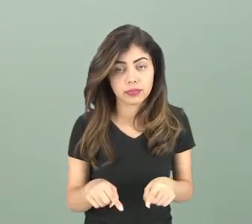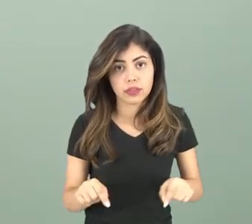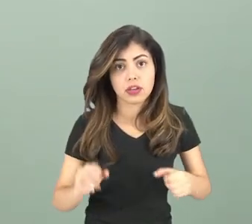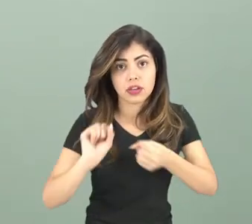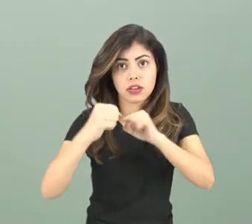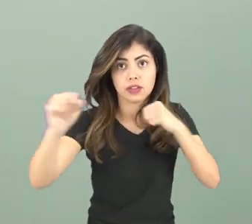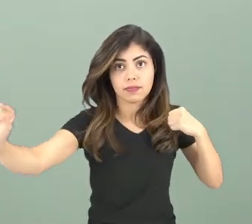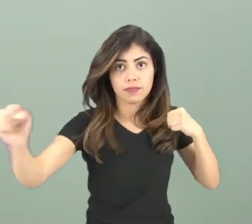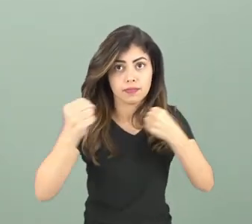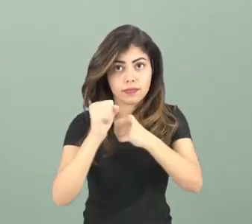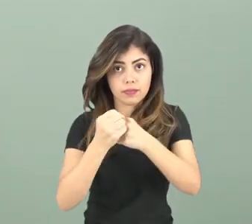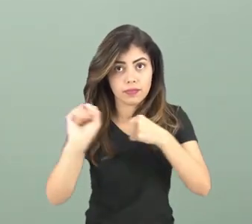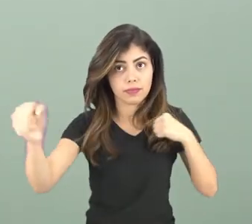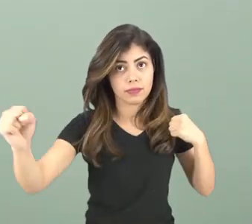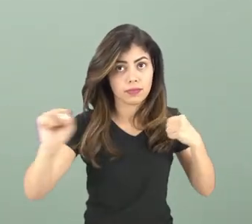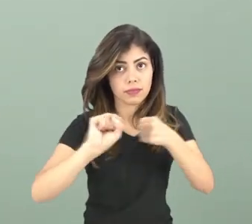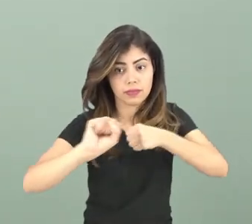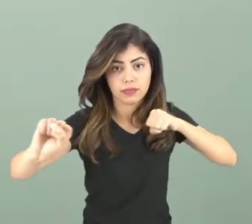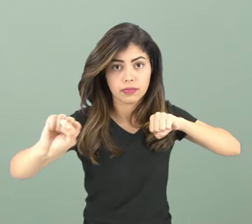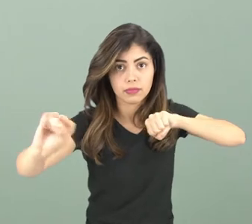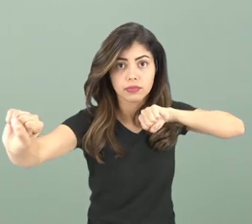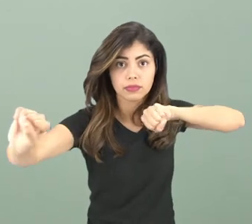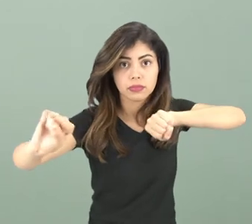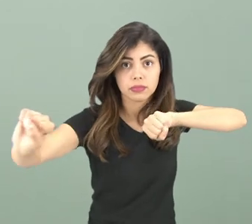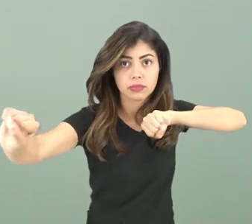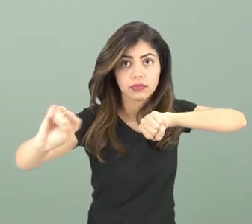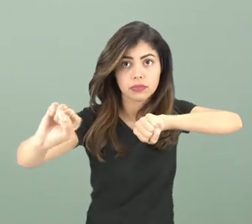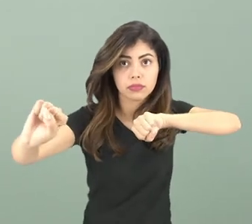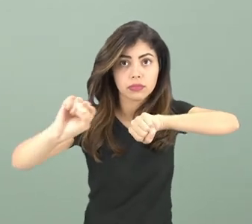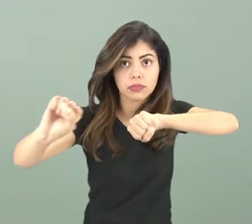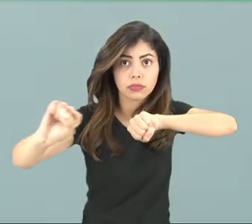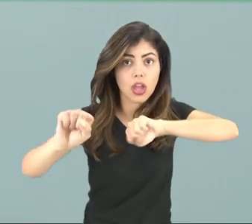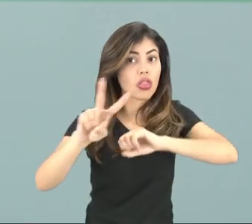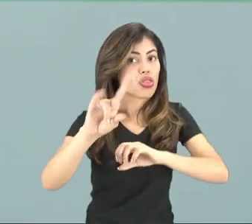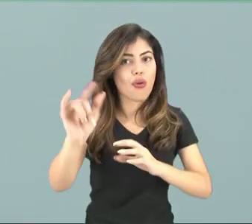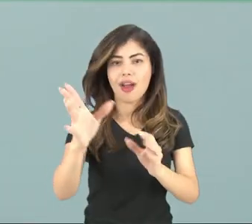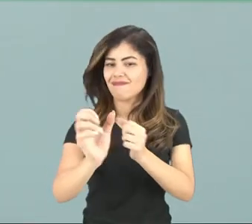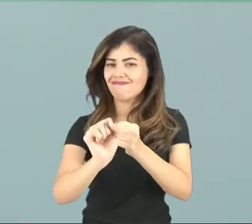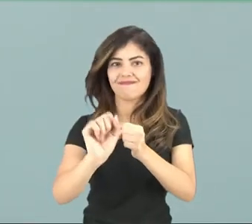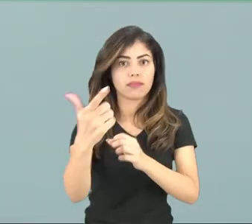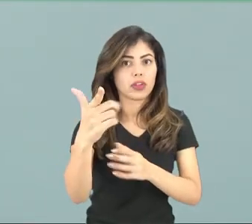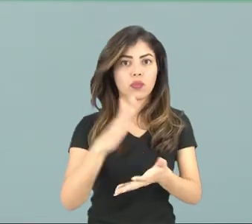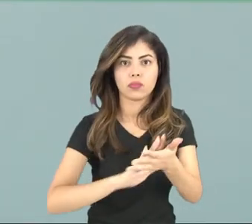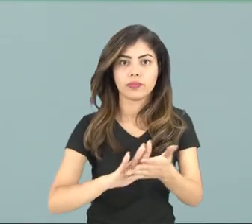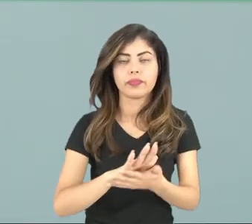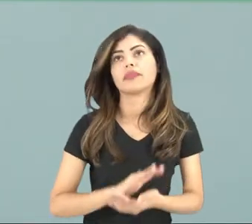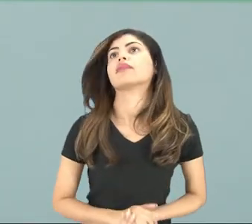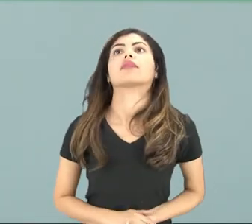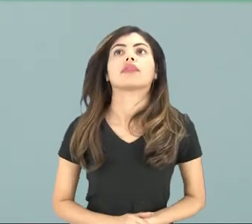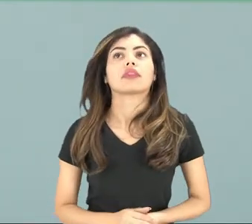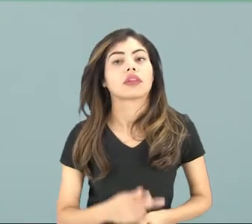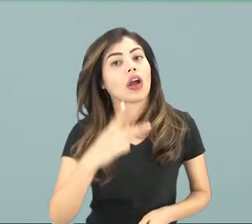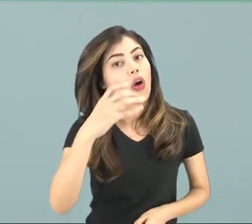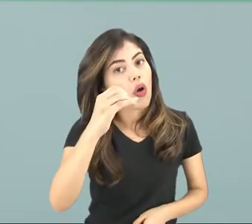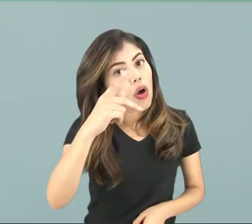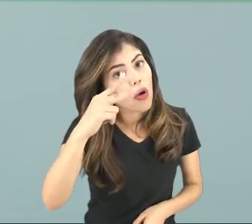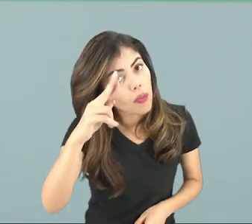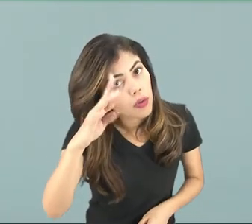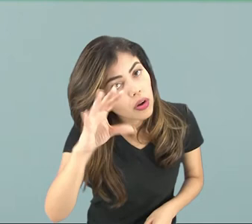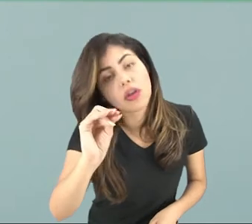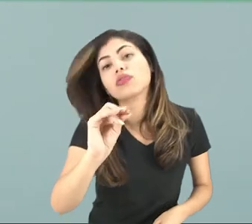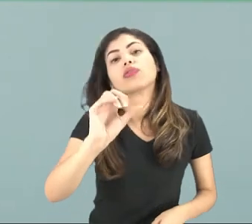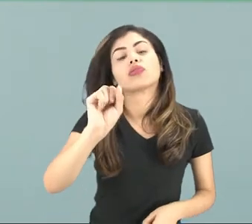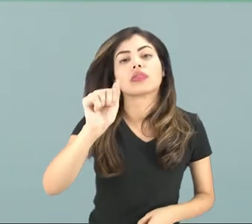e norte e norte, ambas saindo, de modo que não deixa com que esses imãs aí se aproximem. Então, os opostos se atraem